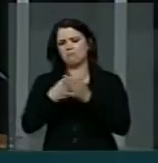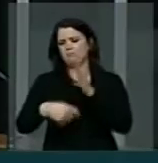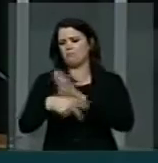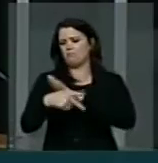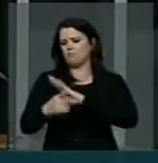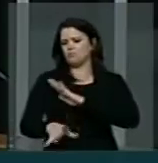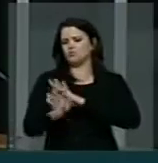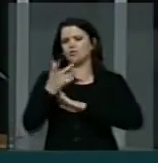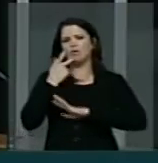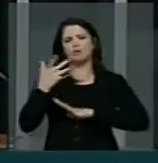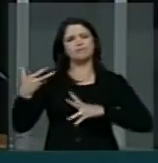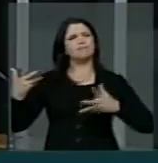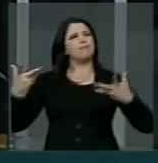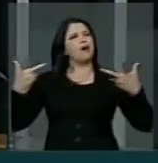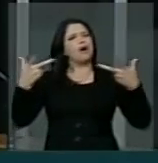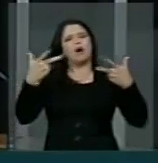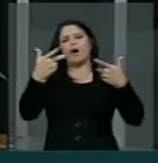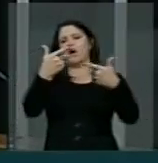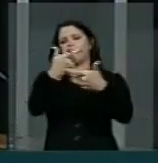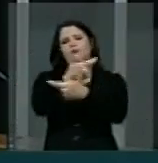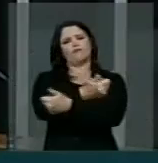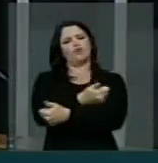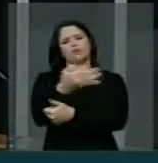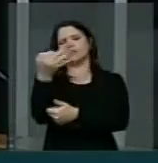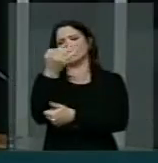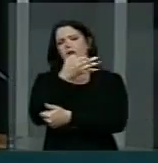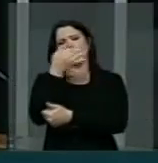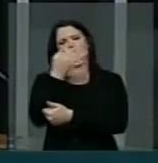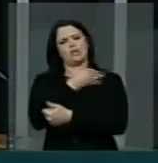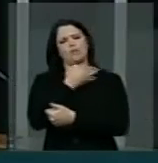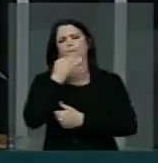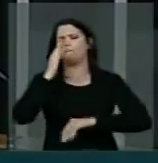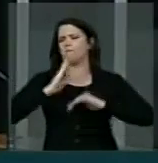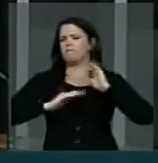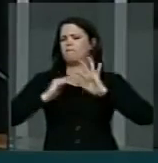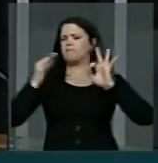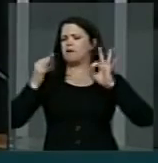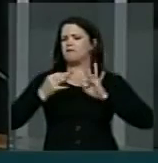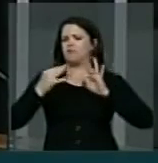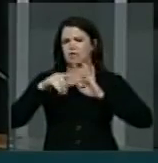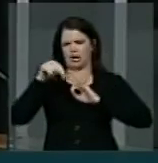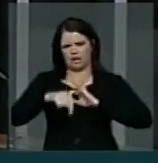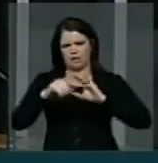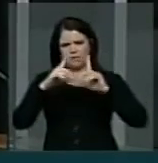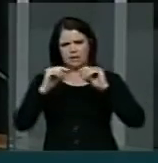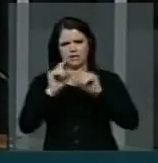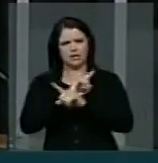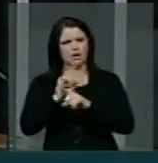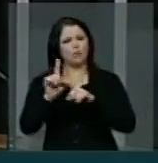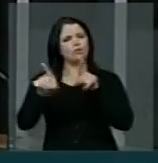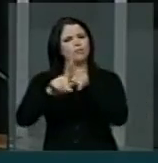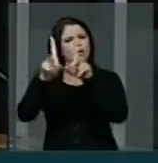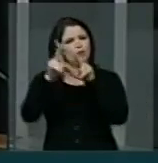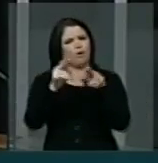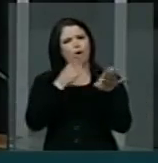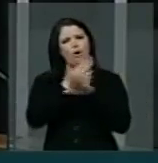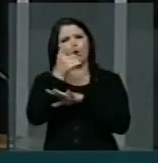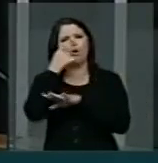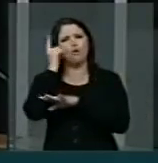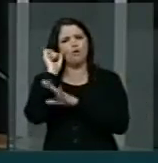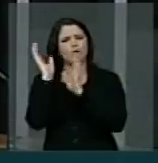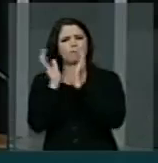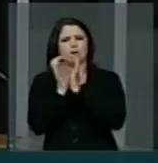e foi uma coisa linda, foi uma coisa maravilhosa, não apenas aqui no Mané Garrincha, como também ontem na Arena